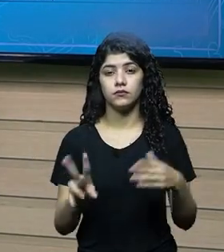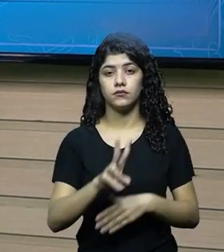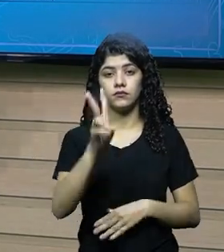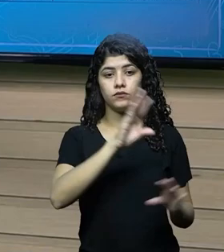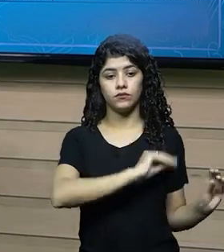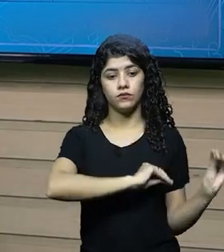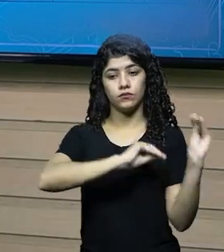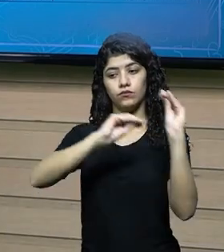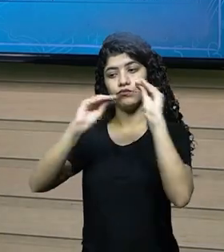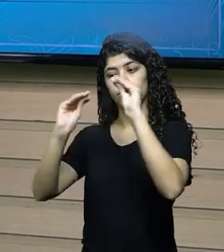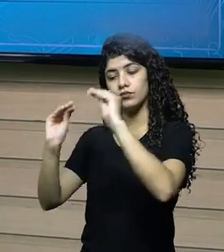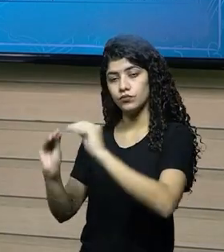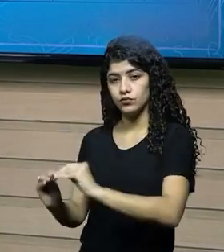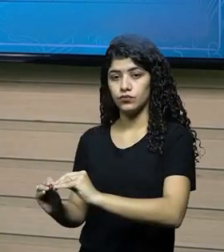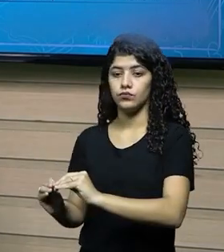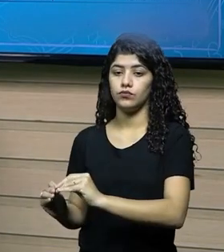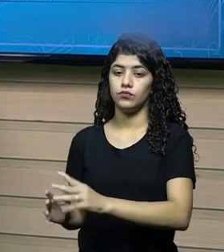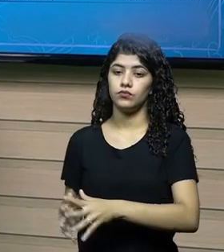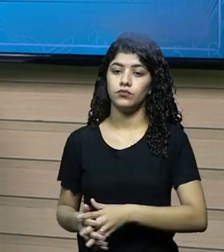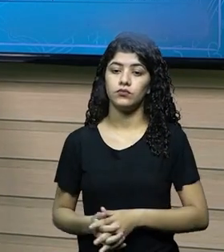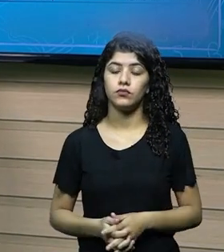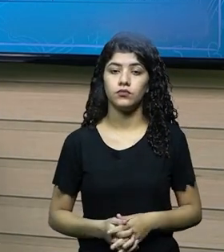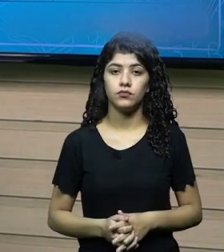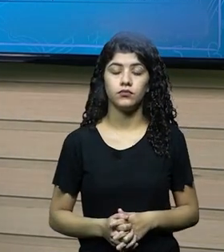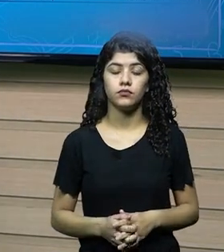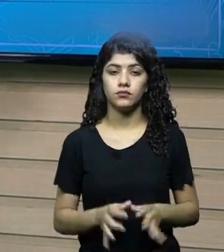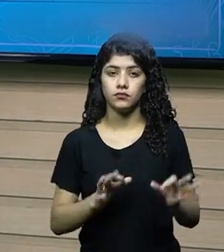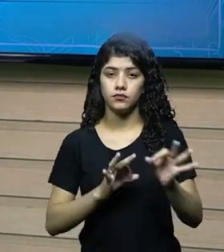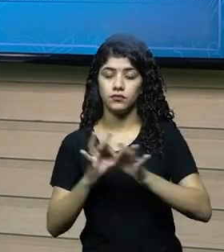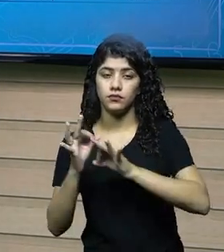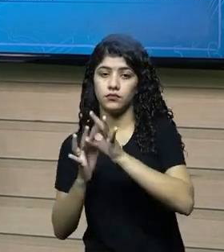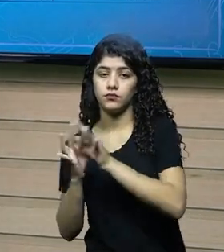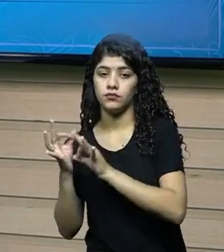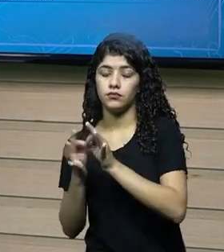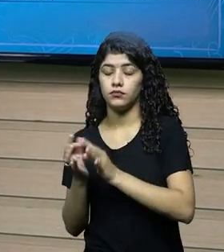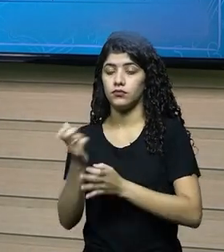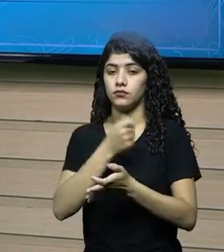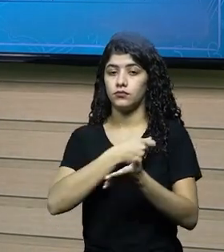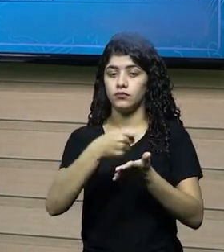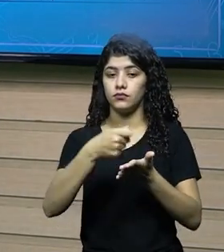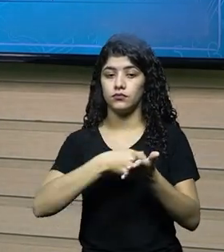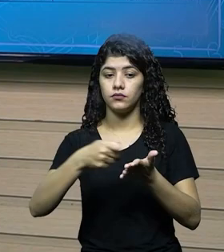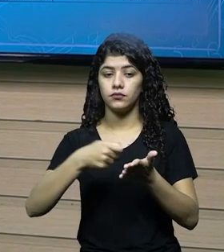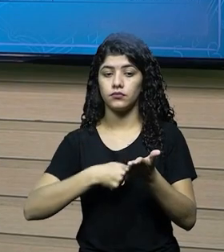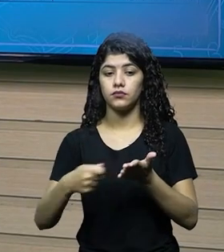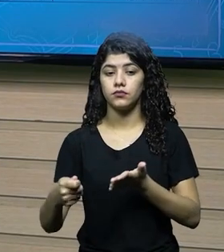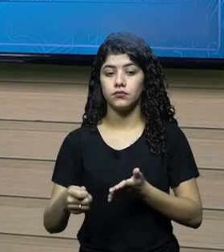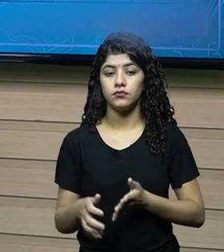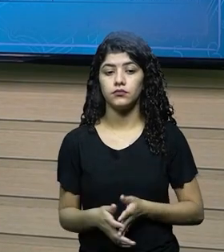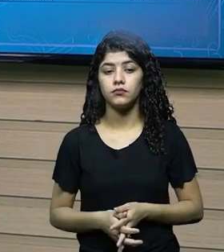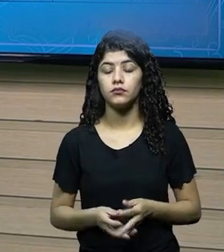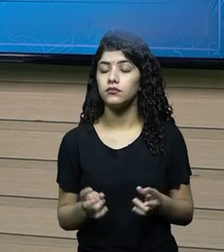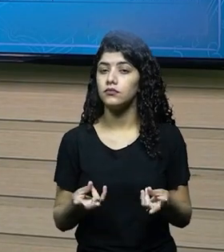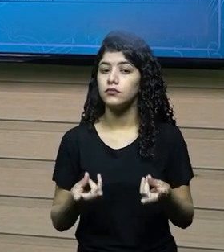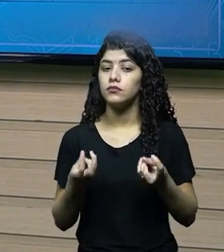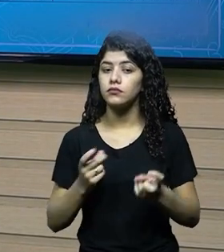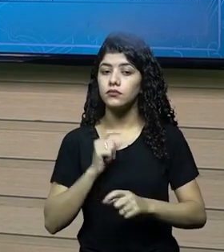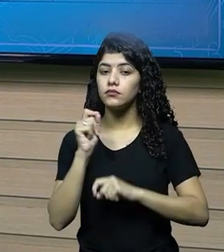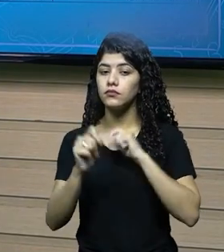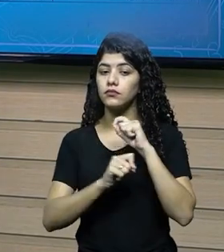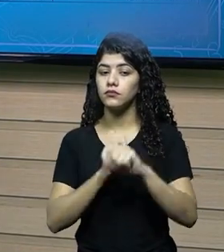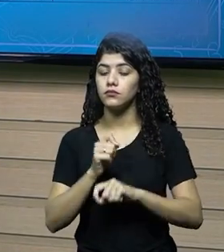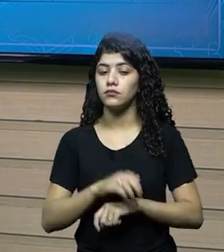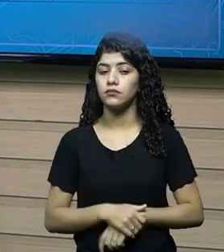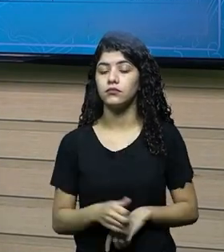o saldo de todas as contas, mais esse lucrozinho bem aqui, e joga no balanço patrimonial, então vejam, que